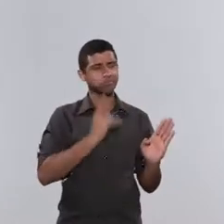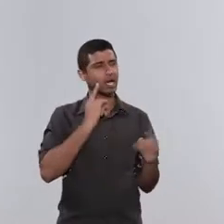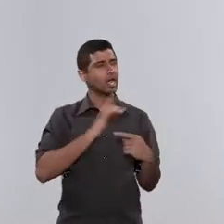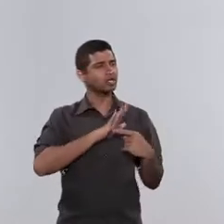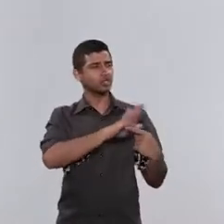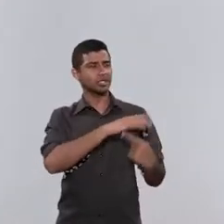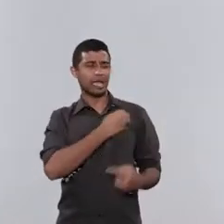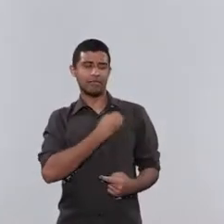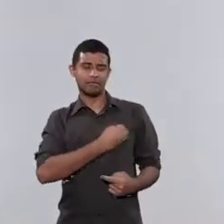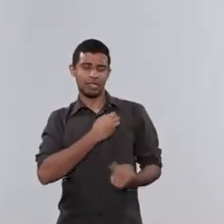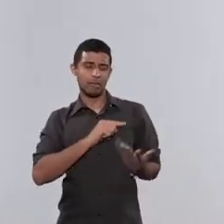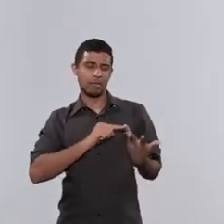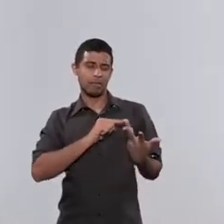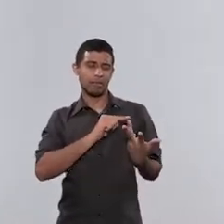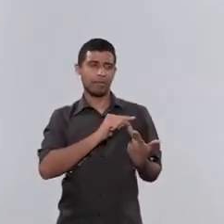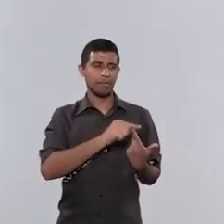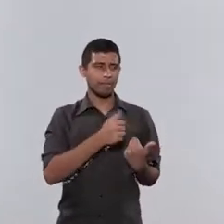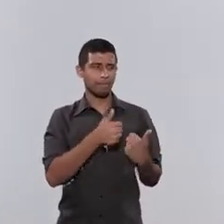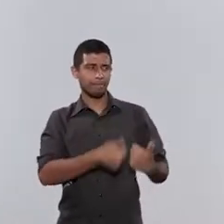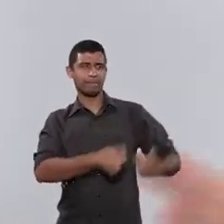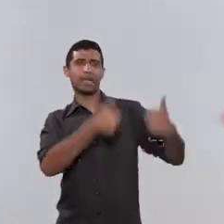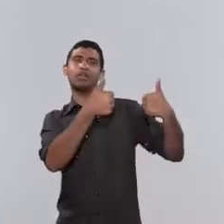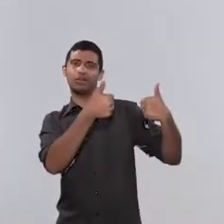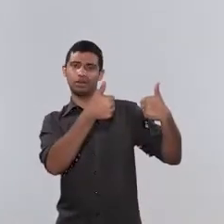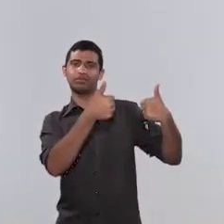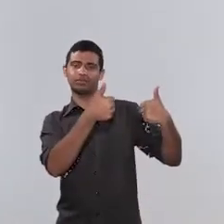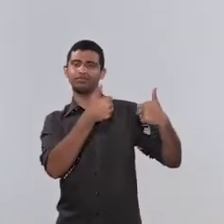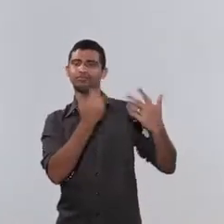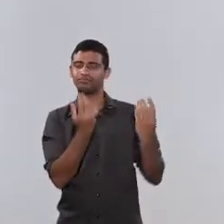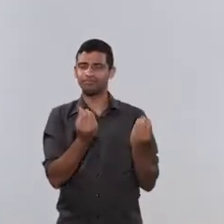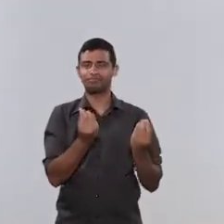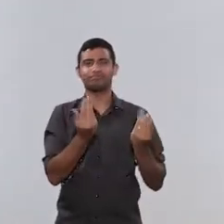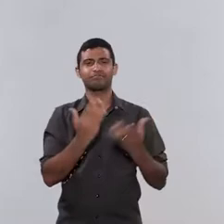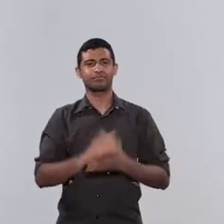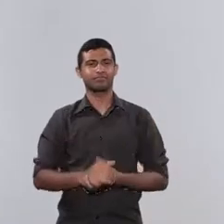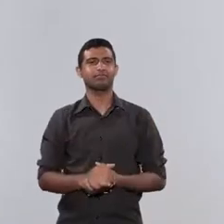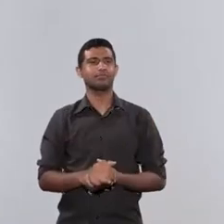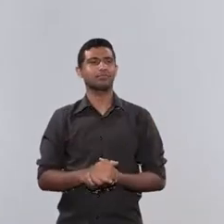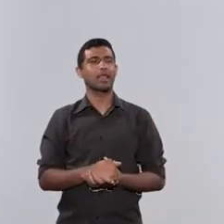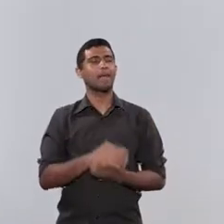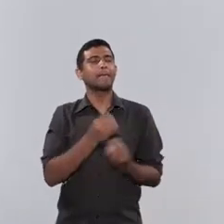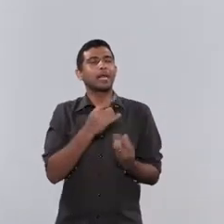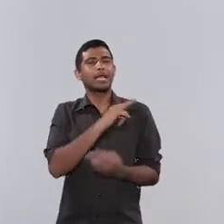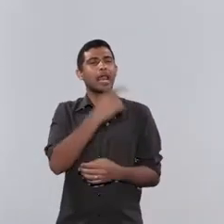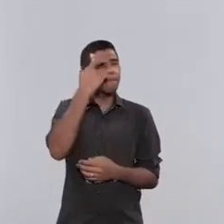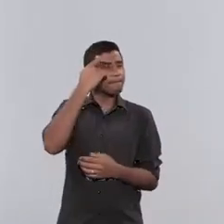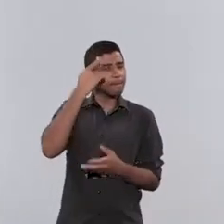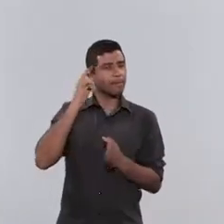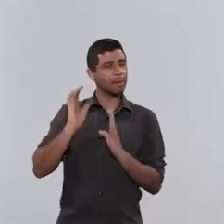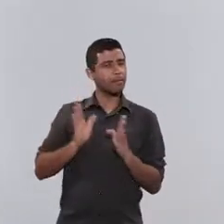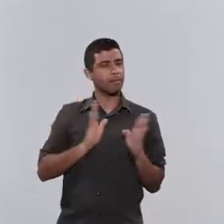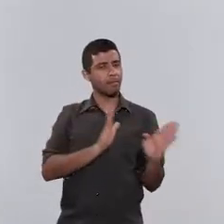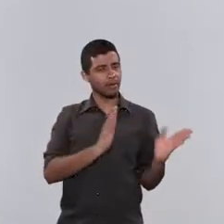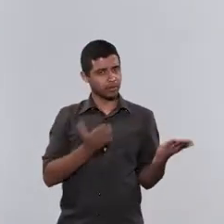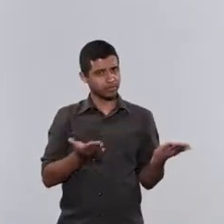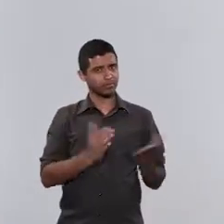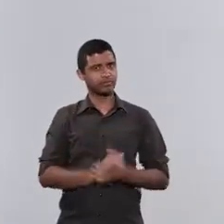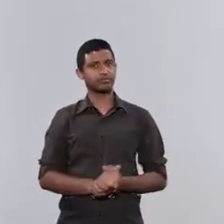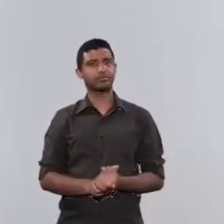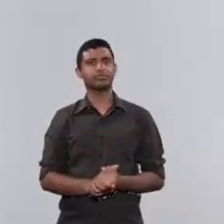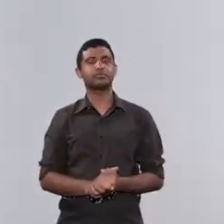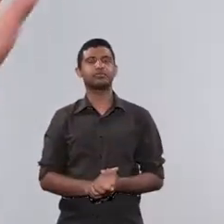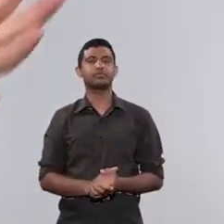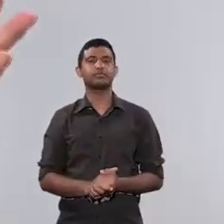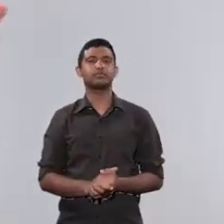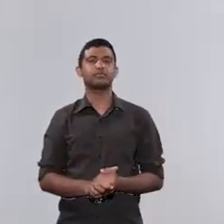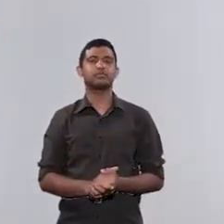essa pessoa, com essa pessoa, para entender, para ela se organizar. Ajuda essa pessoa a dar uma organizada,